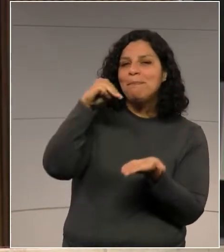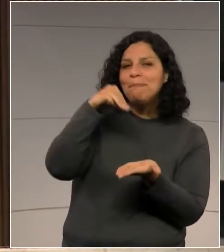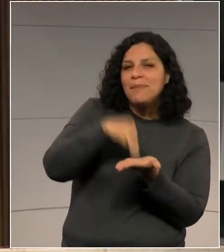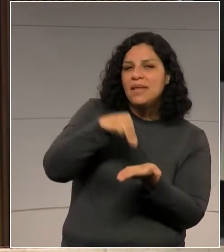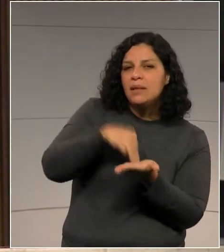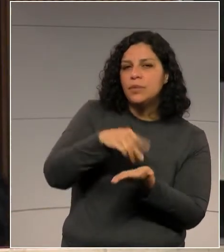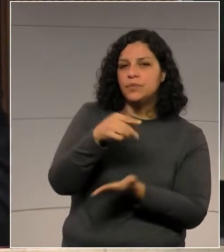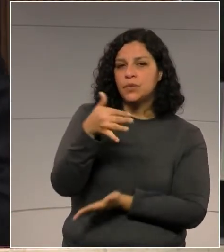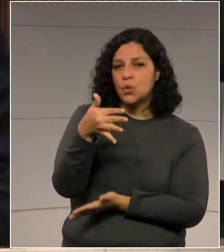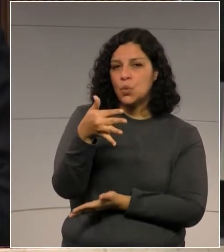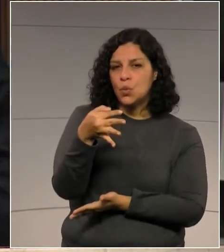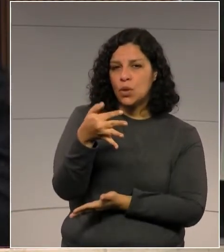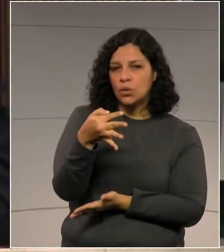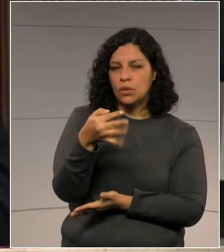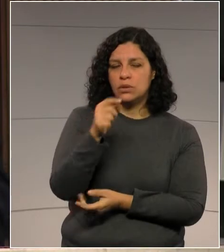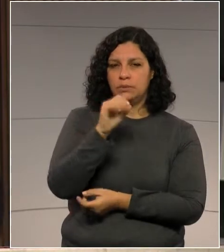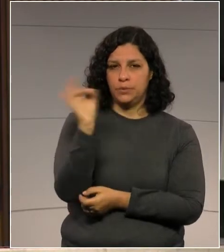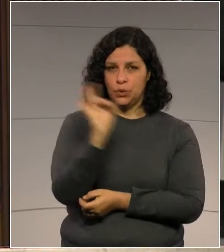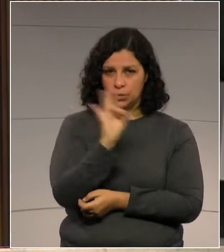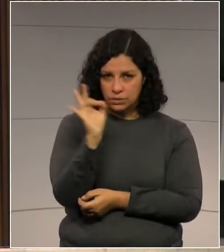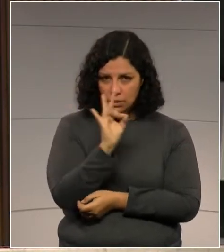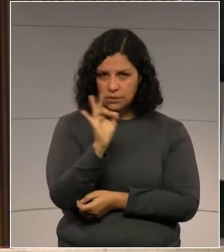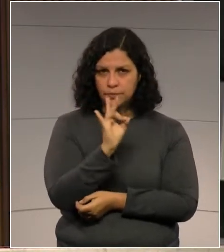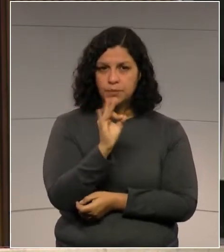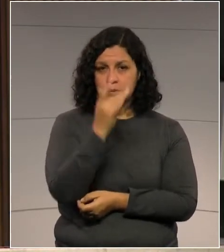servidor. Não é verdade, tem exceção.